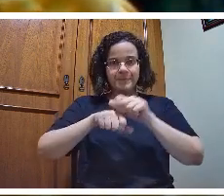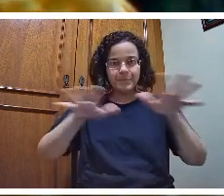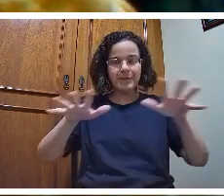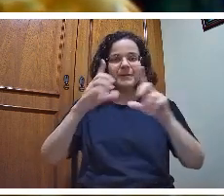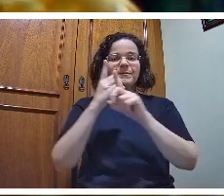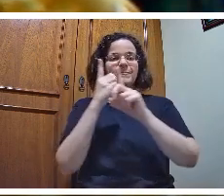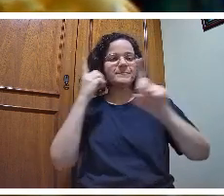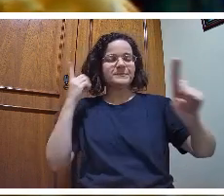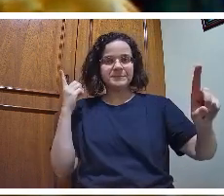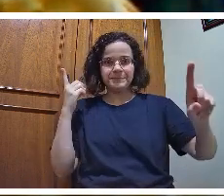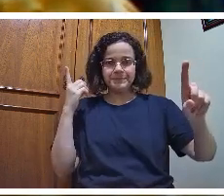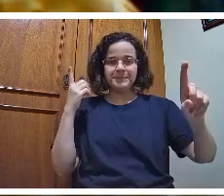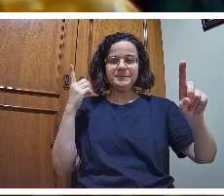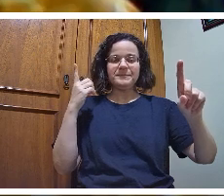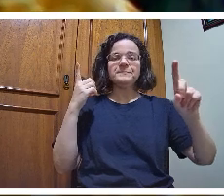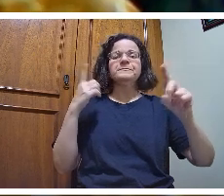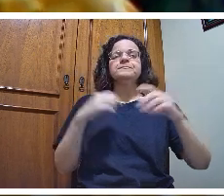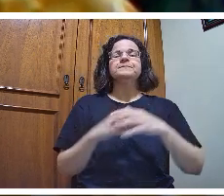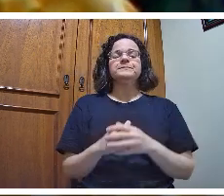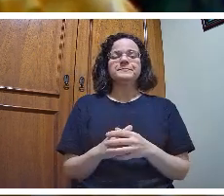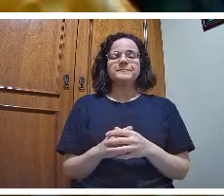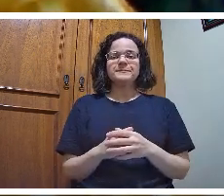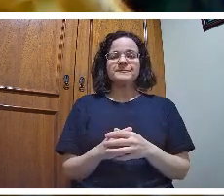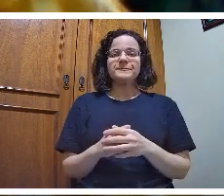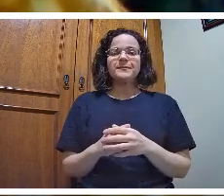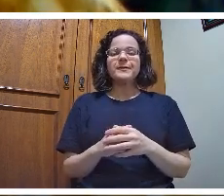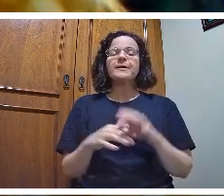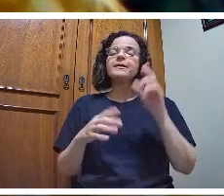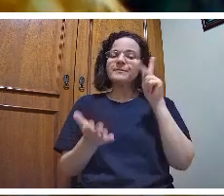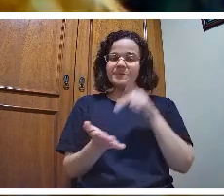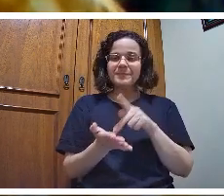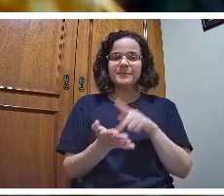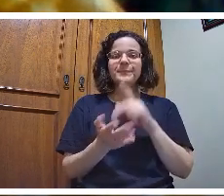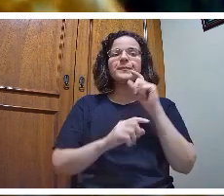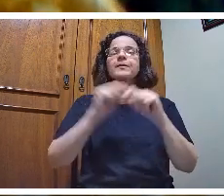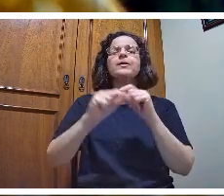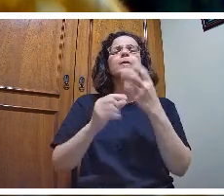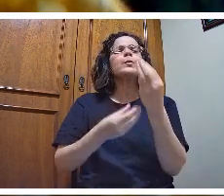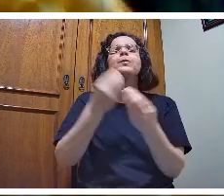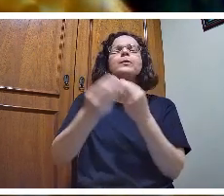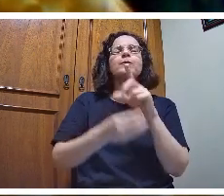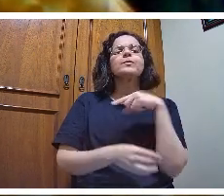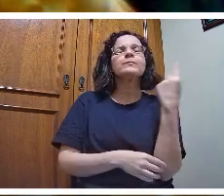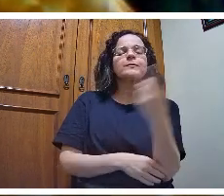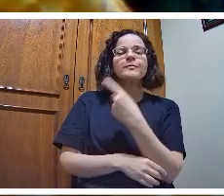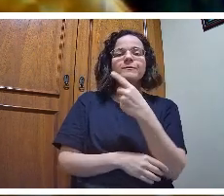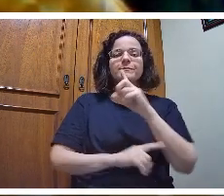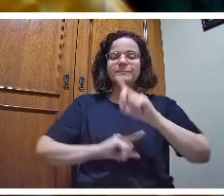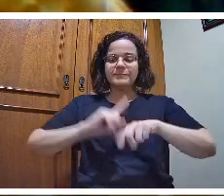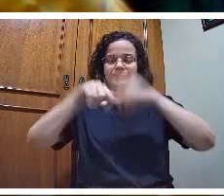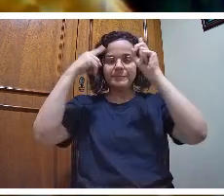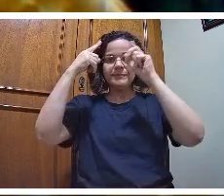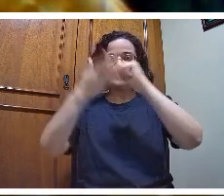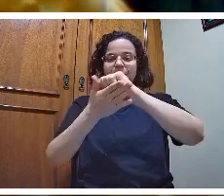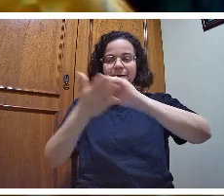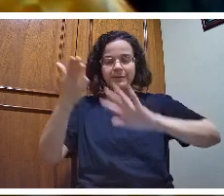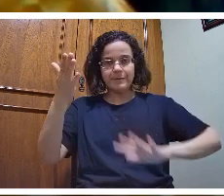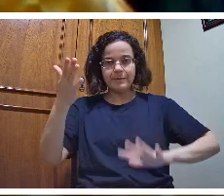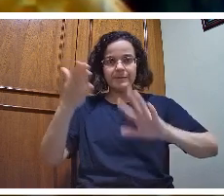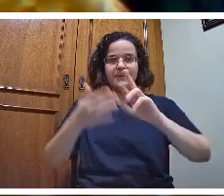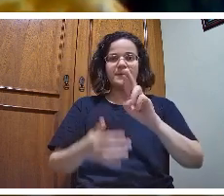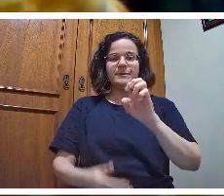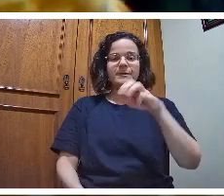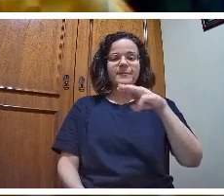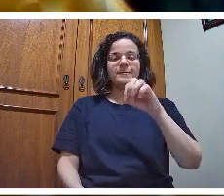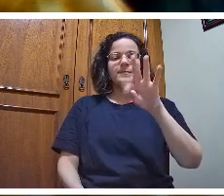é justamente como que nós, desenvolvendo atividades pedagógicas remotas, e aí, eu digo, assim, as outras